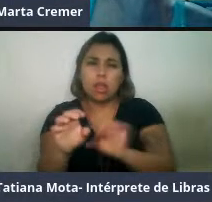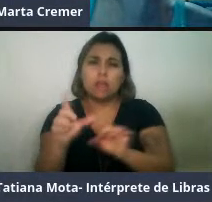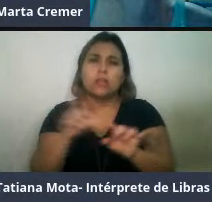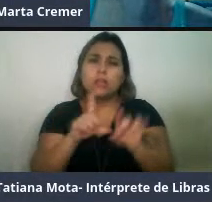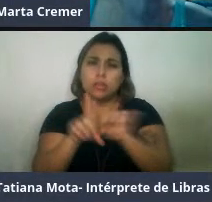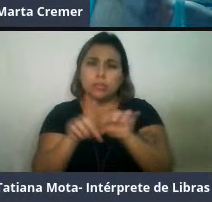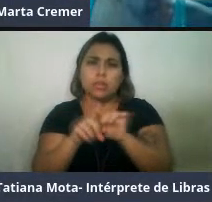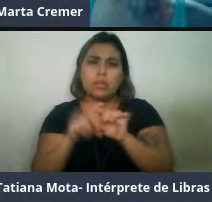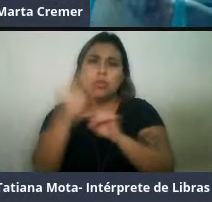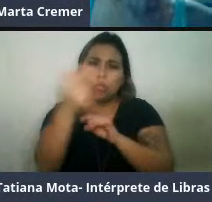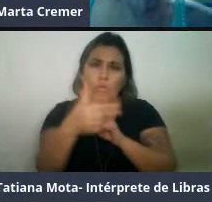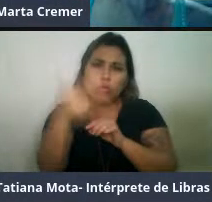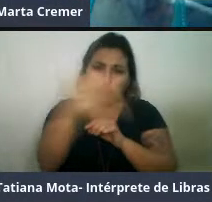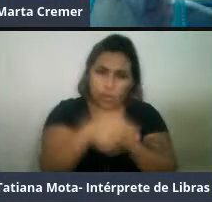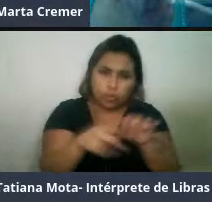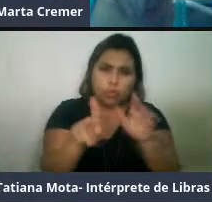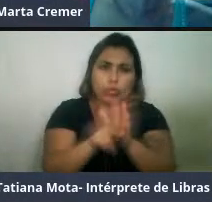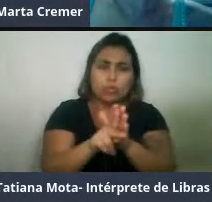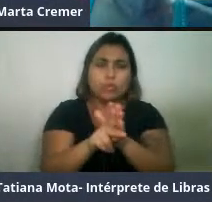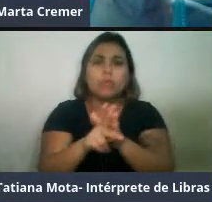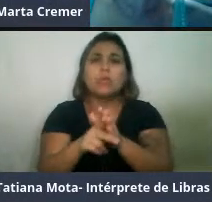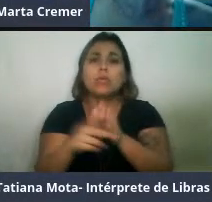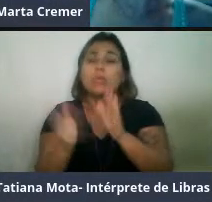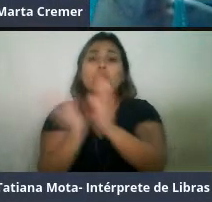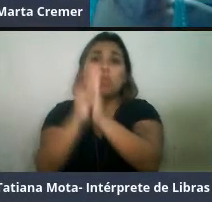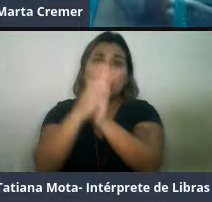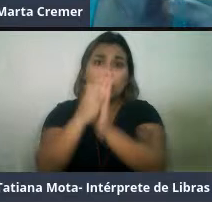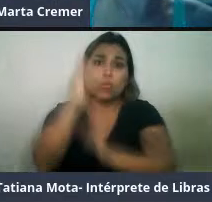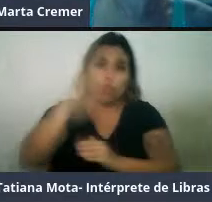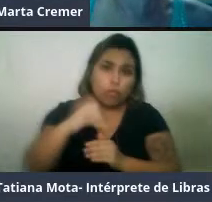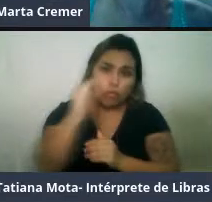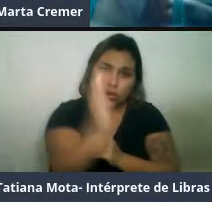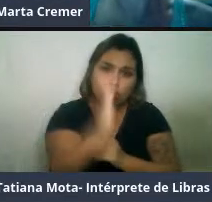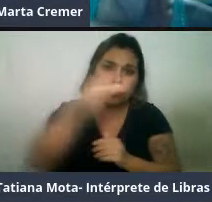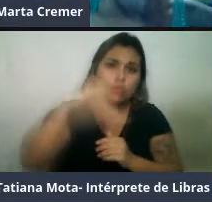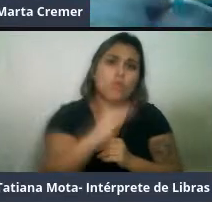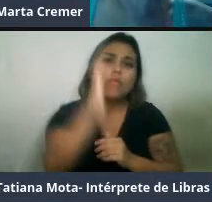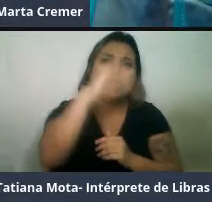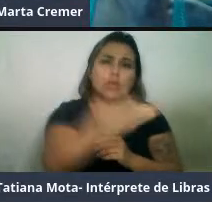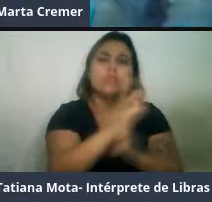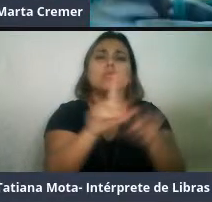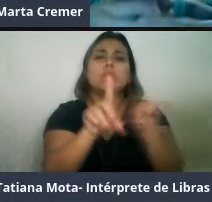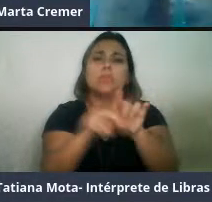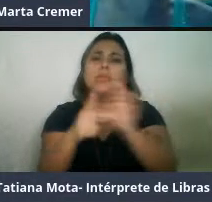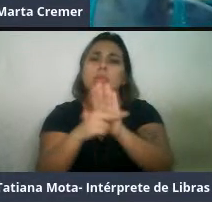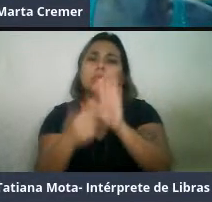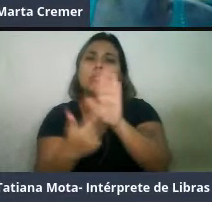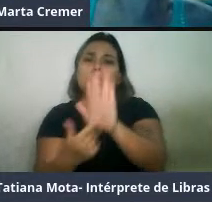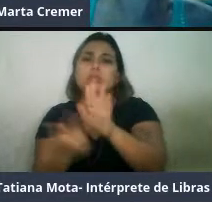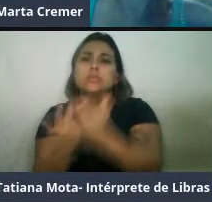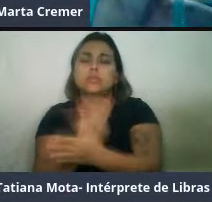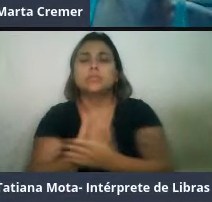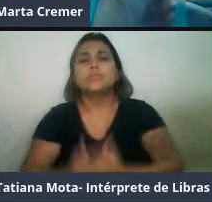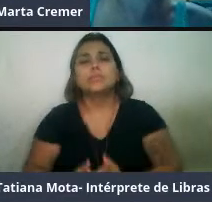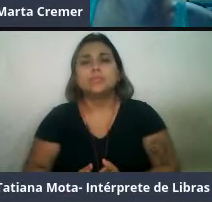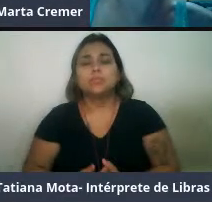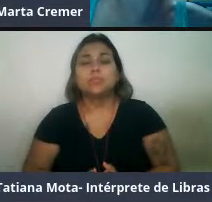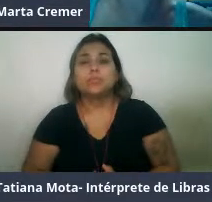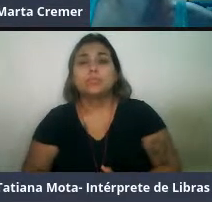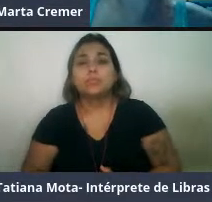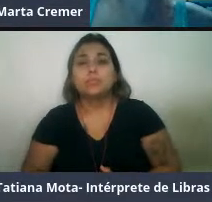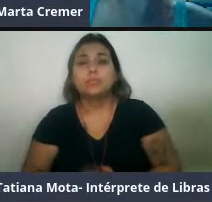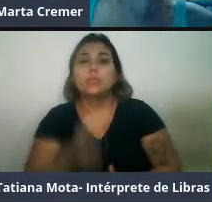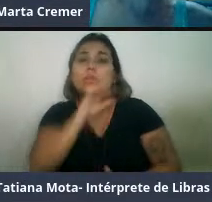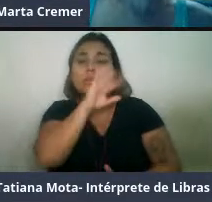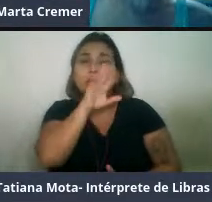200 mil anos, e que teve muito sucesso, né, essa grande diversidade dos animais irradiou, né, por todos os